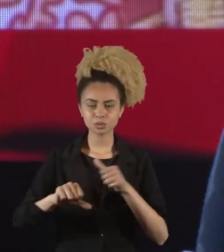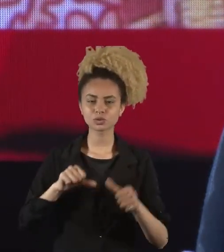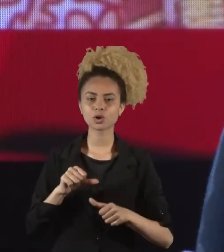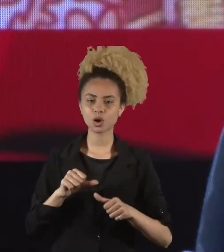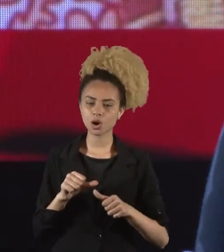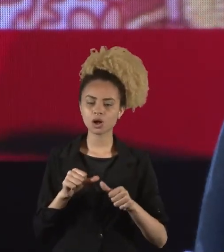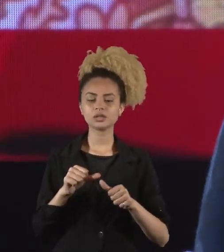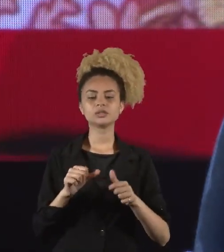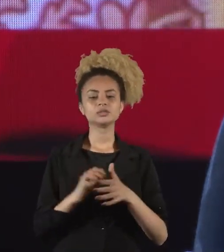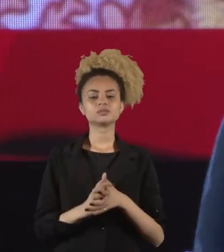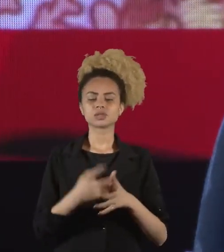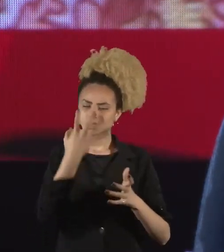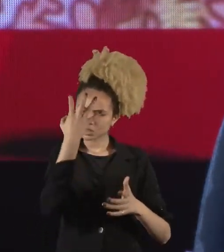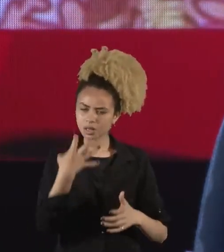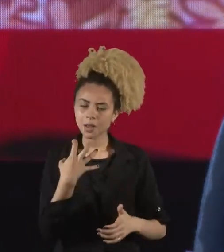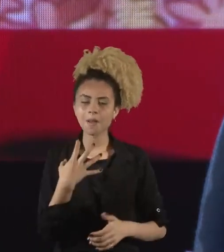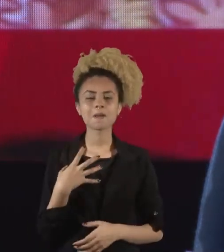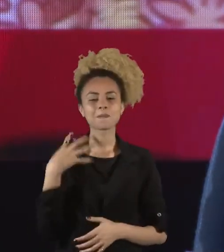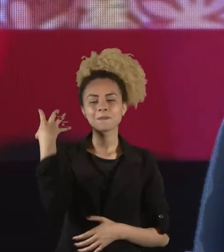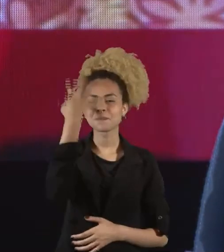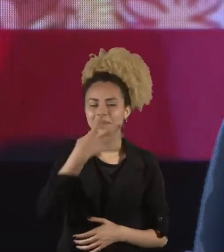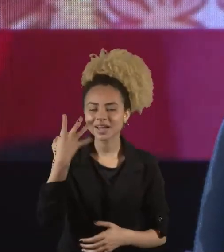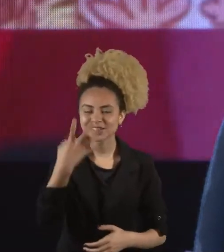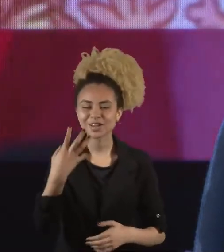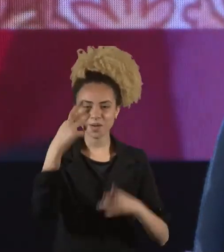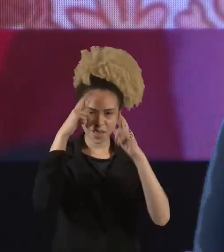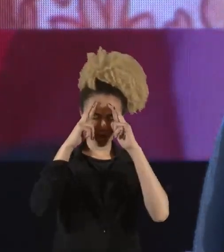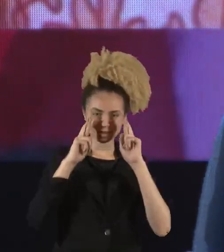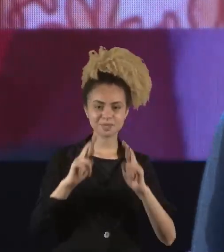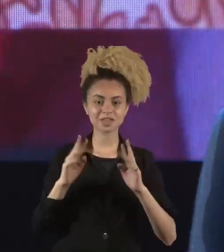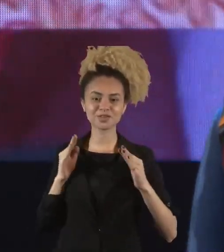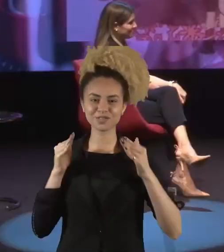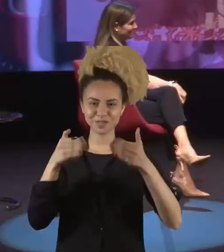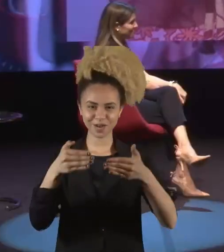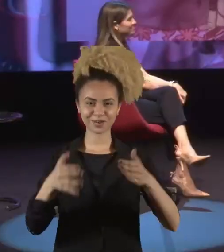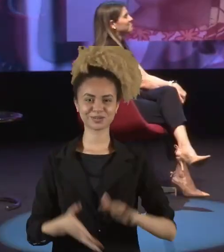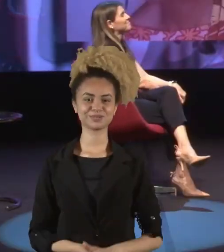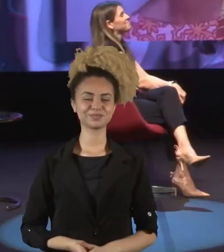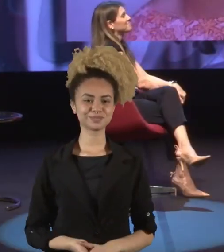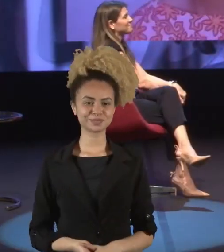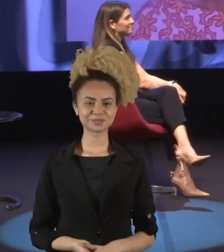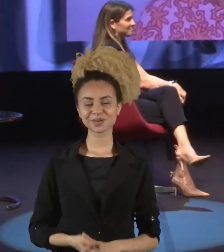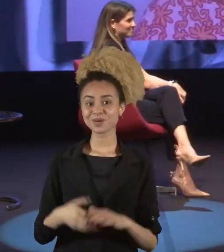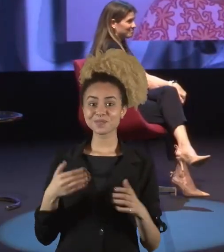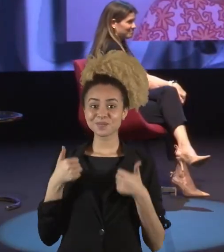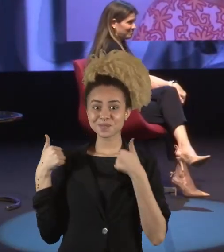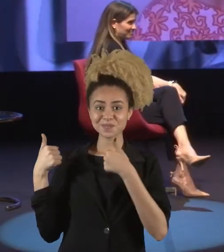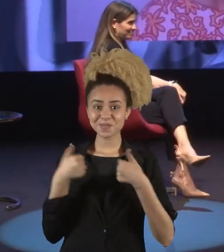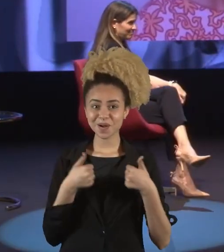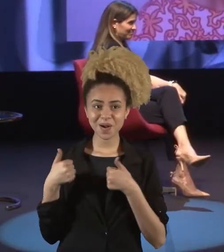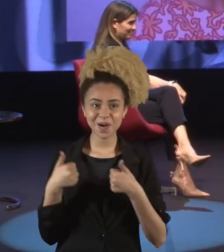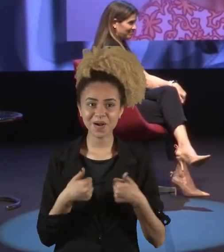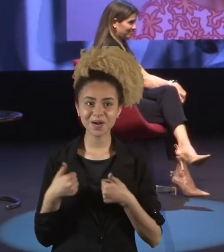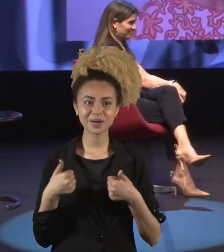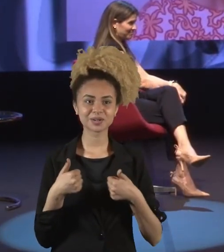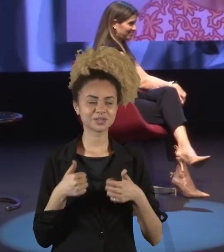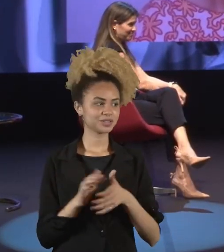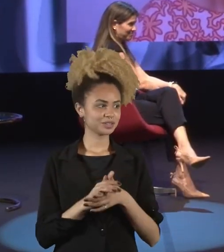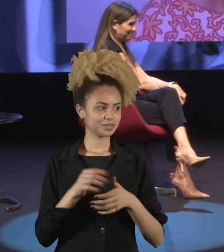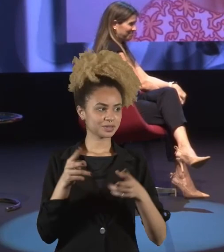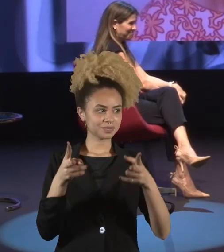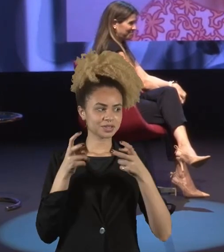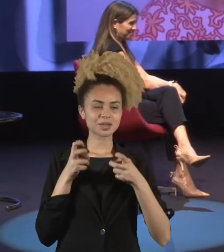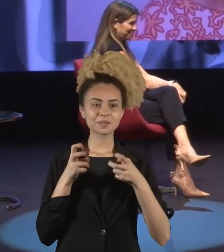seriedade, paixão, respeito e foco. Muito bom. Gente, vocês repararam que a gente tem um coadjuvante aqui,